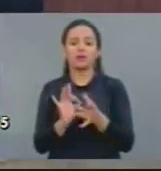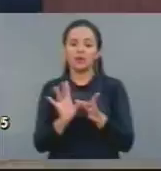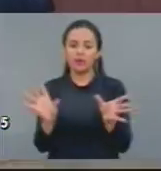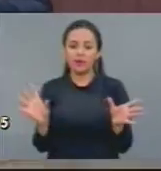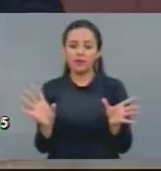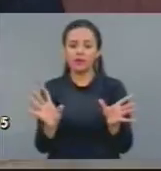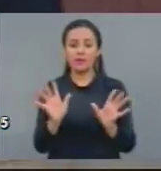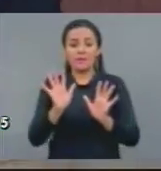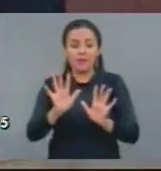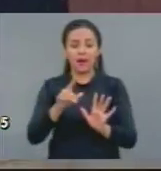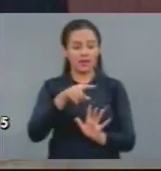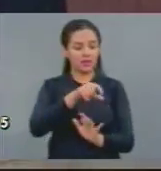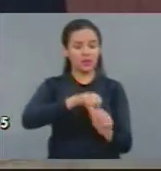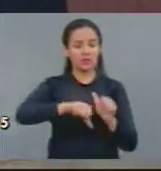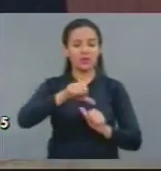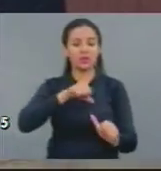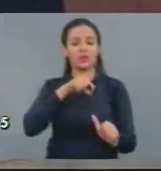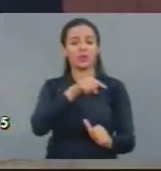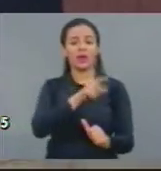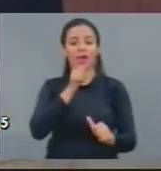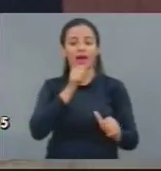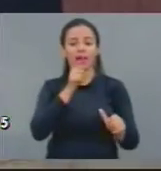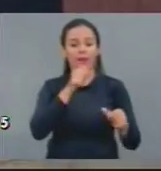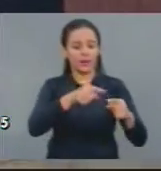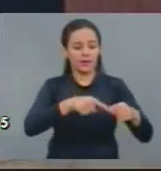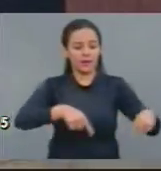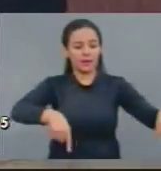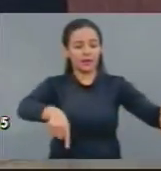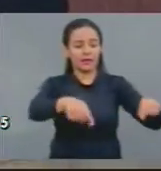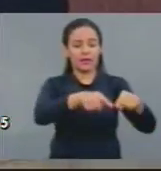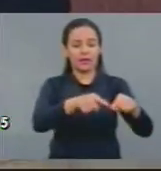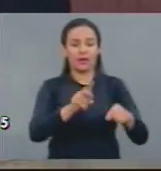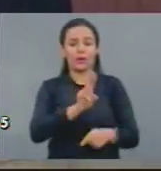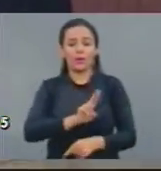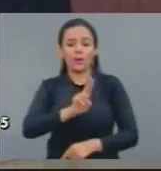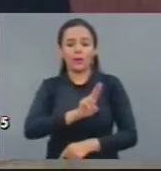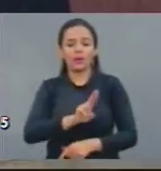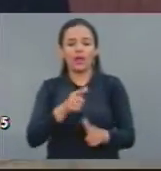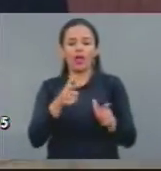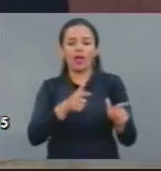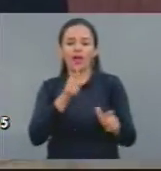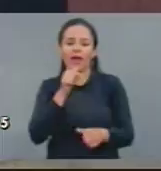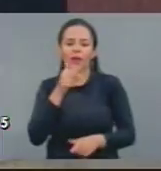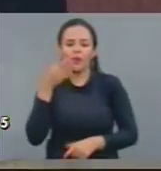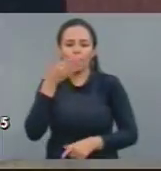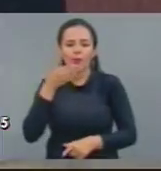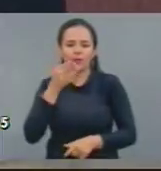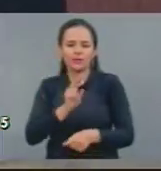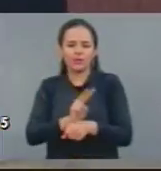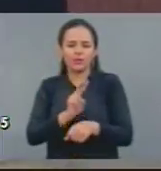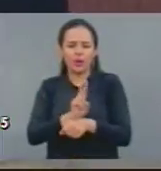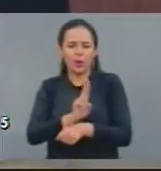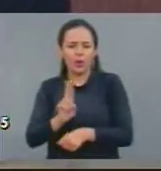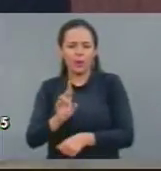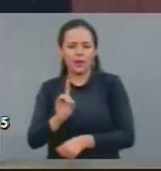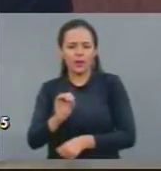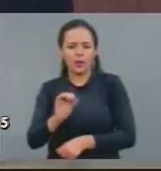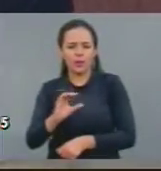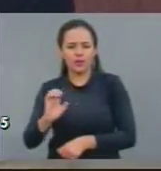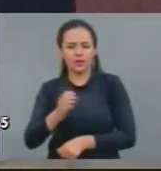não estou fazendo nenhum debate sem parecer técnico, não. Quem está dizendo, inclusive, que a nossa água